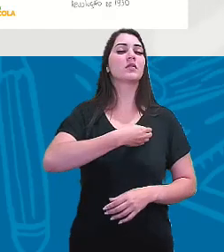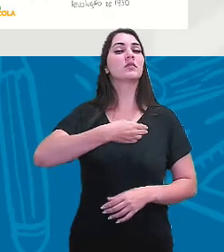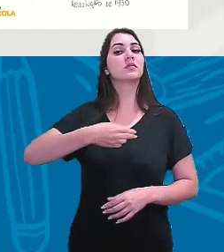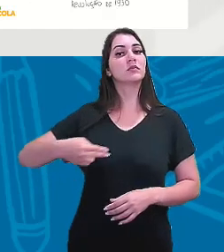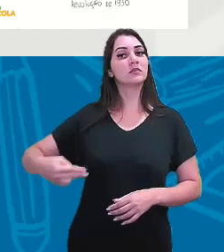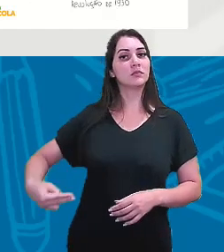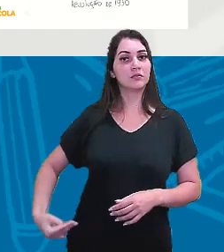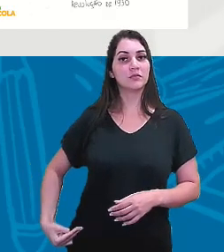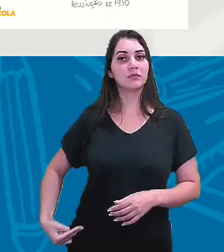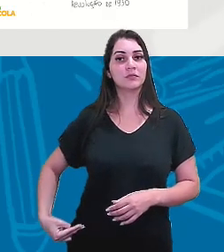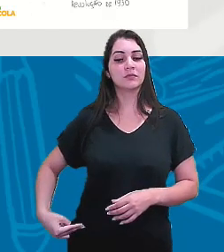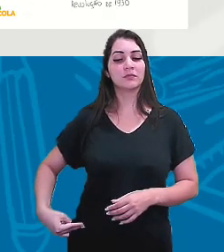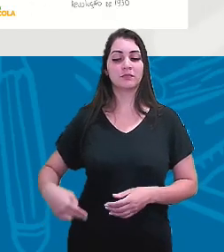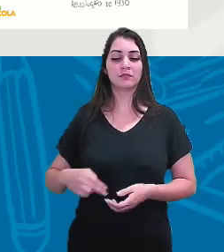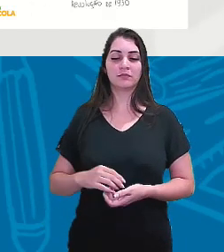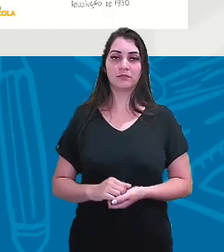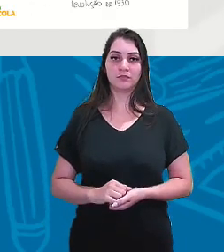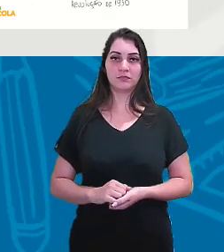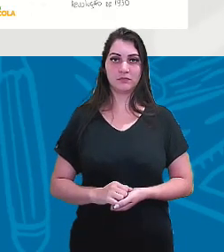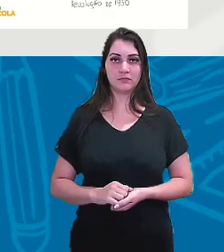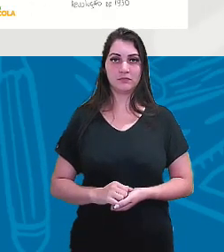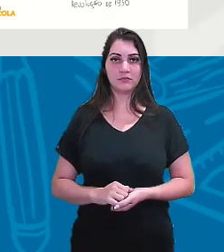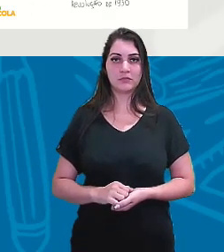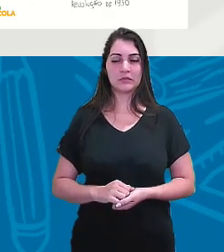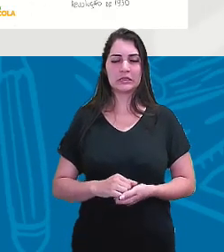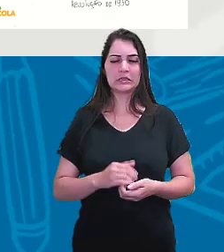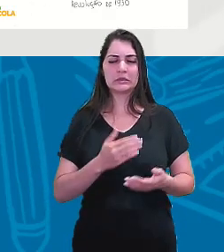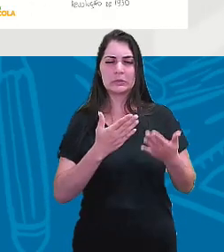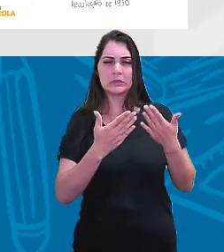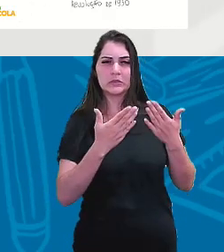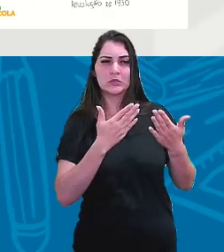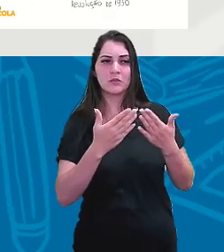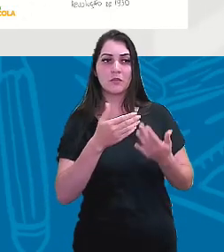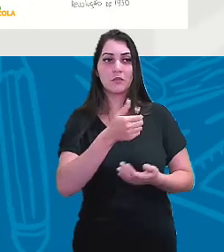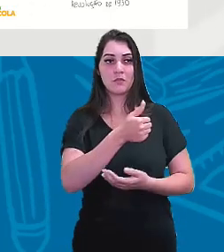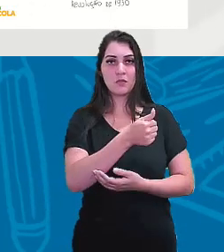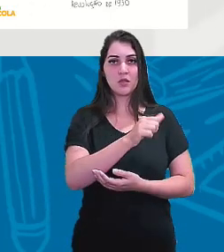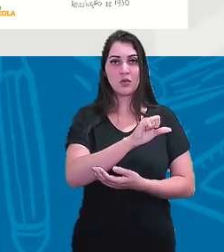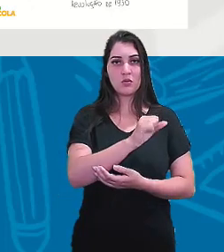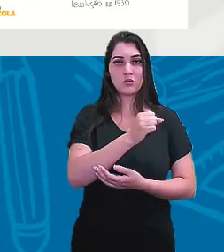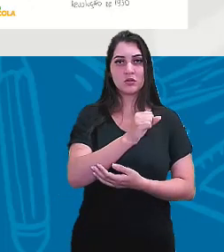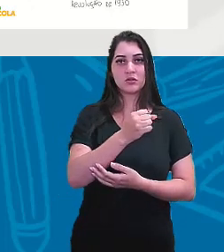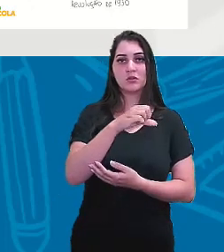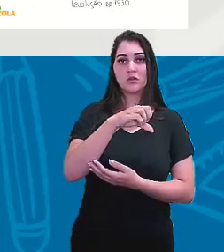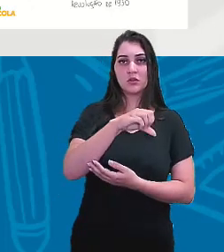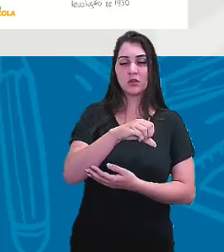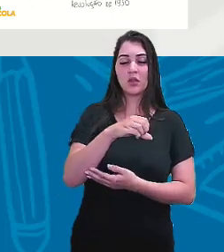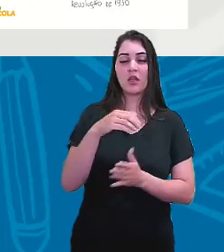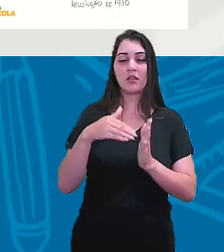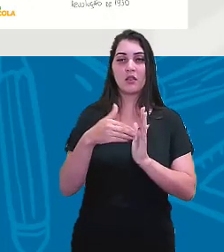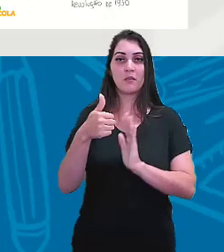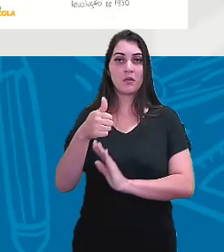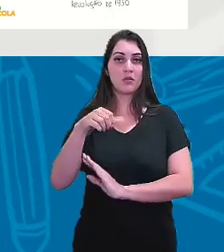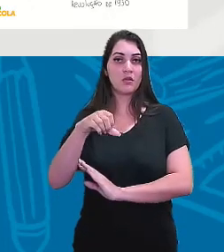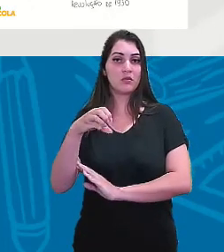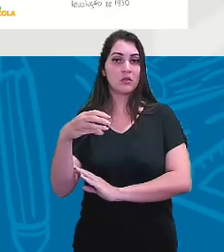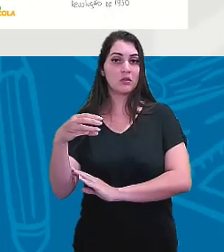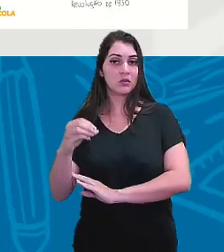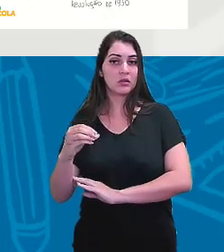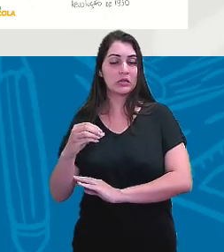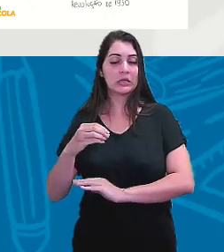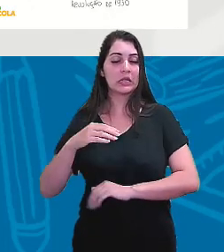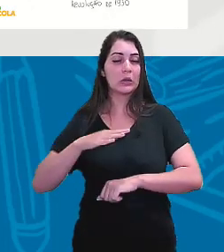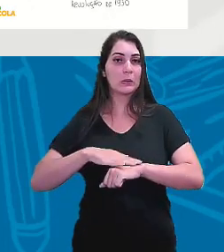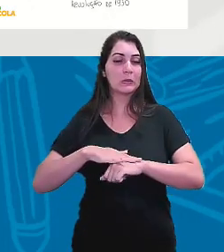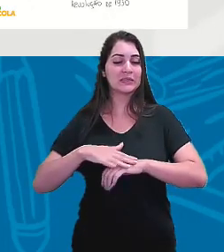que está aproximadamente entre 1889 até 1930, é um momento muito